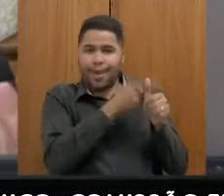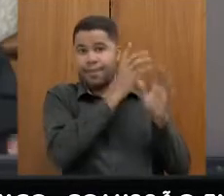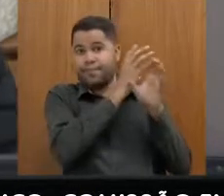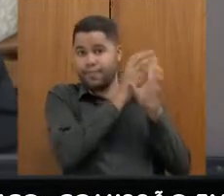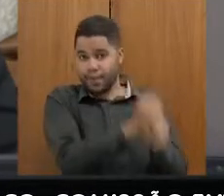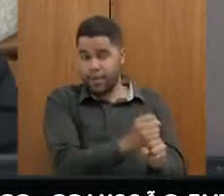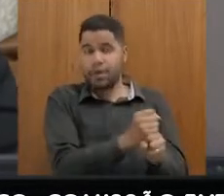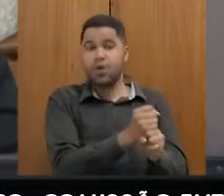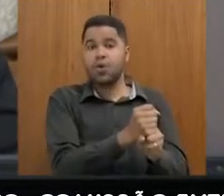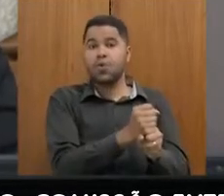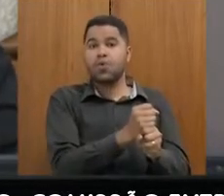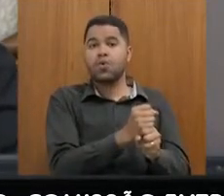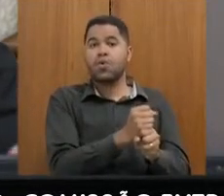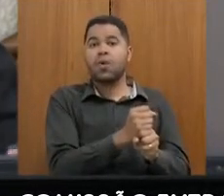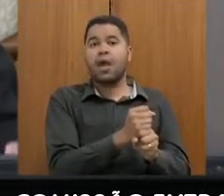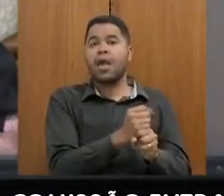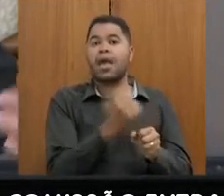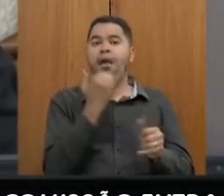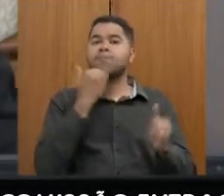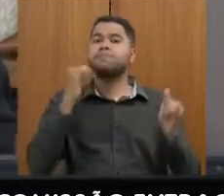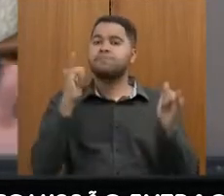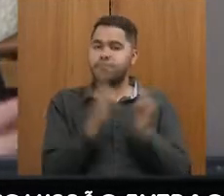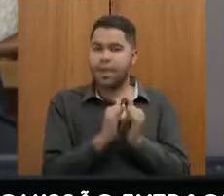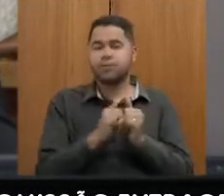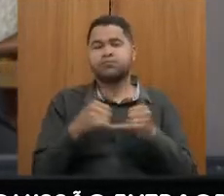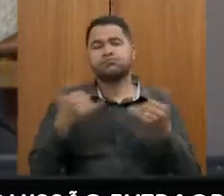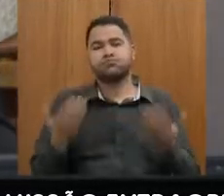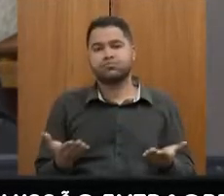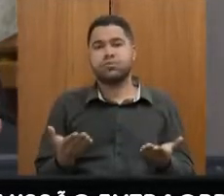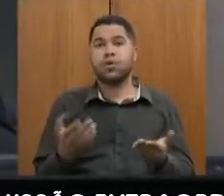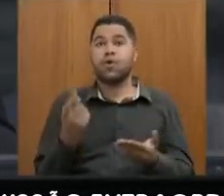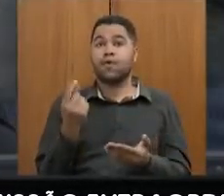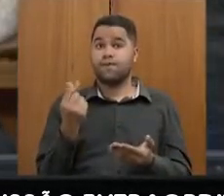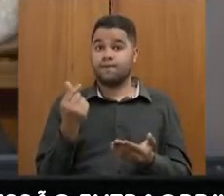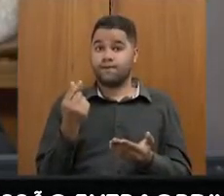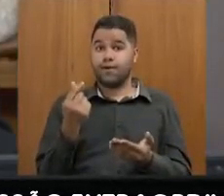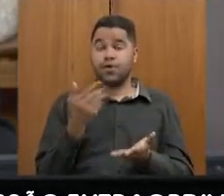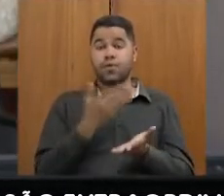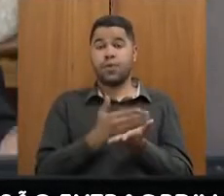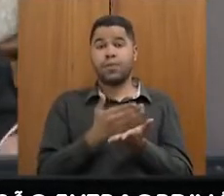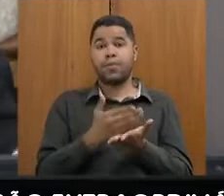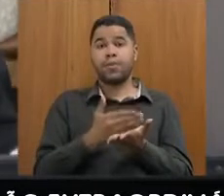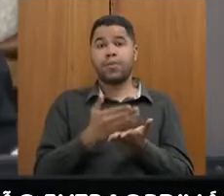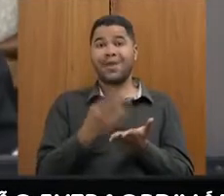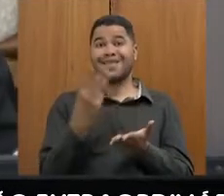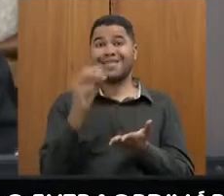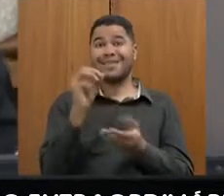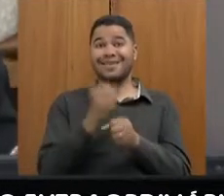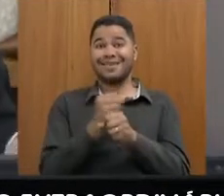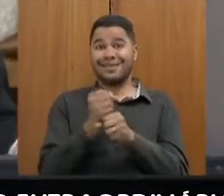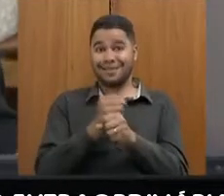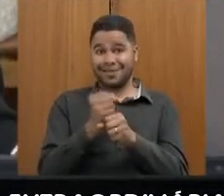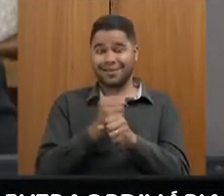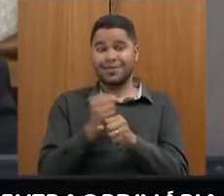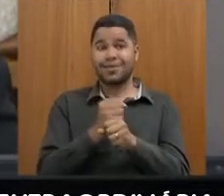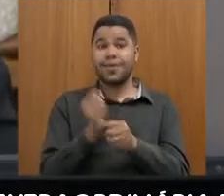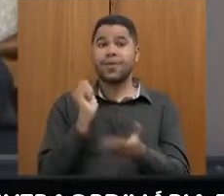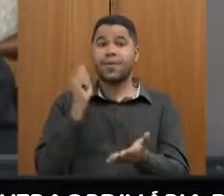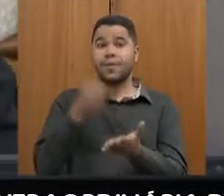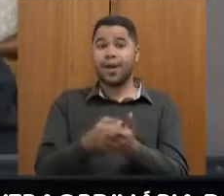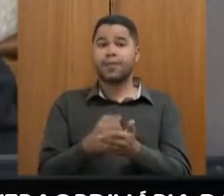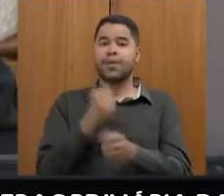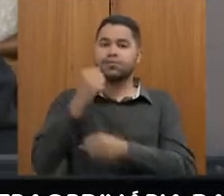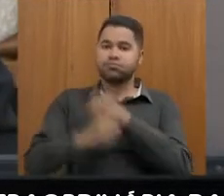perdoado o custo da inadimplência, e, então, ele pega esse valor, divide por 30 anos, gera um pagamento